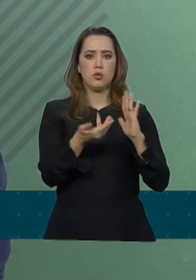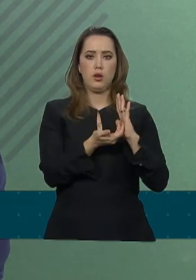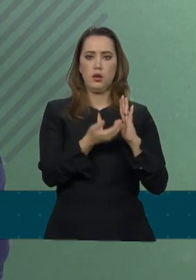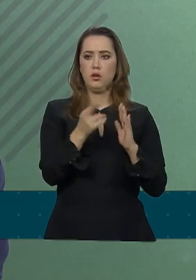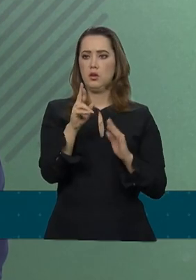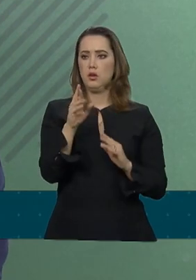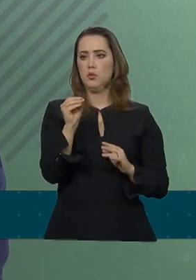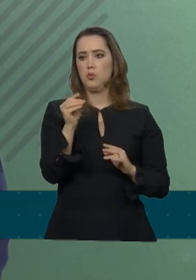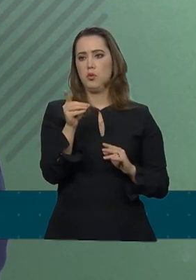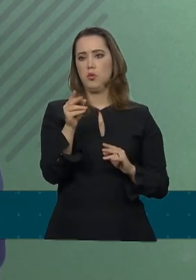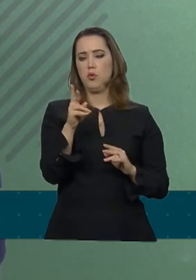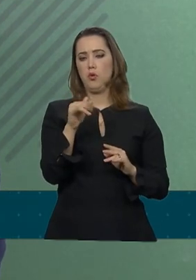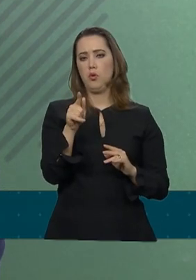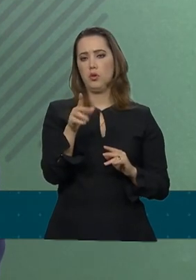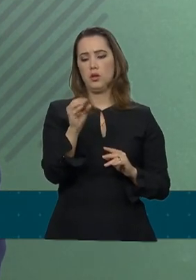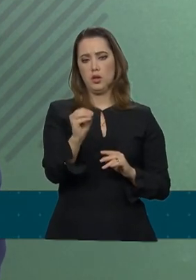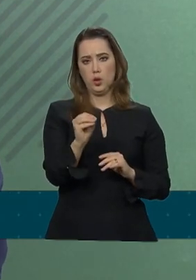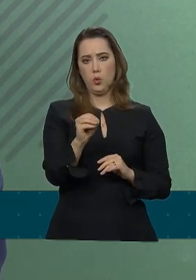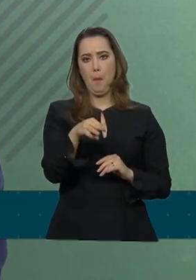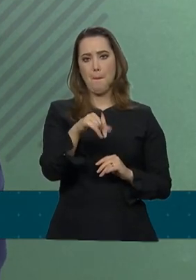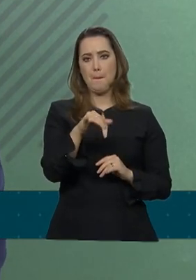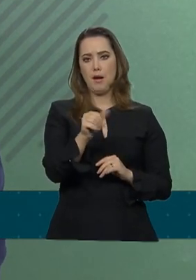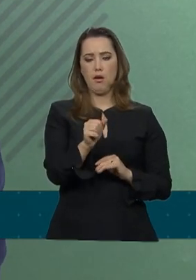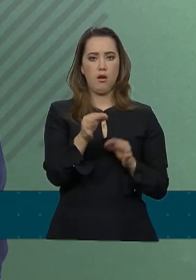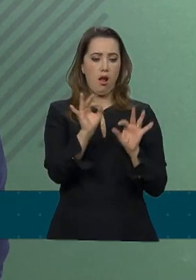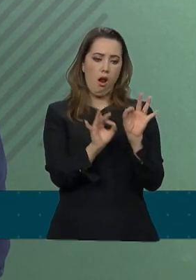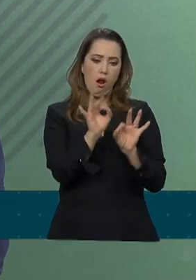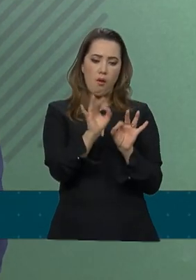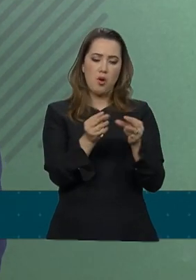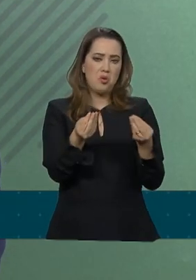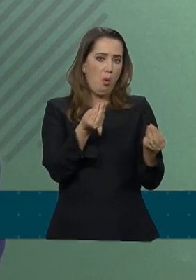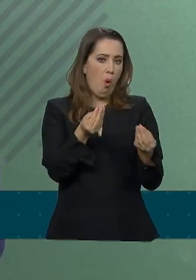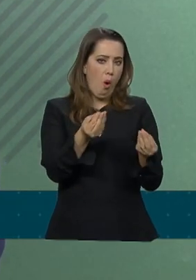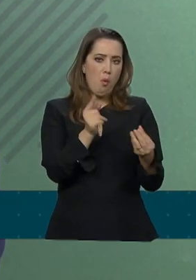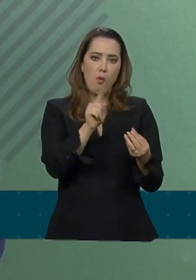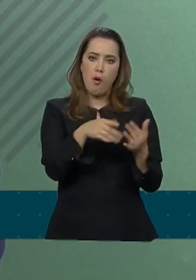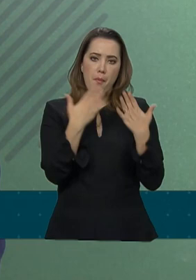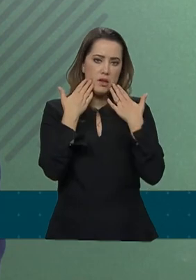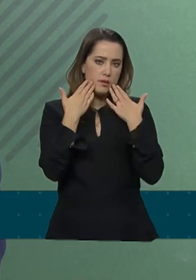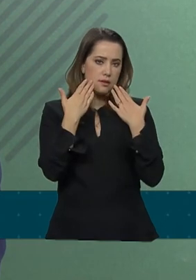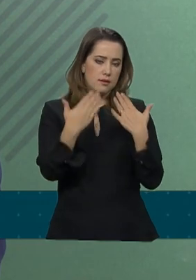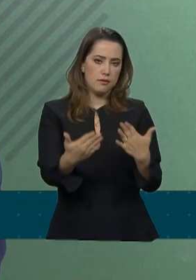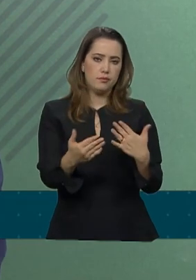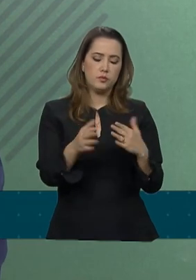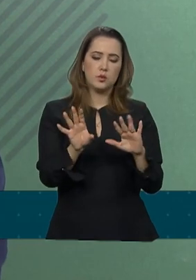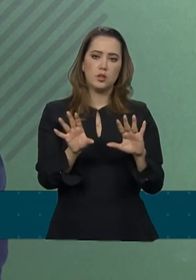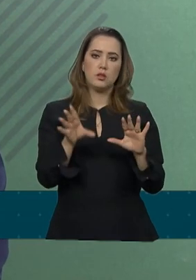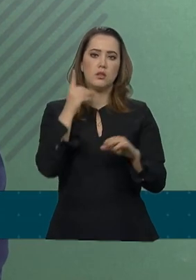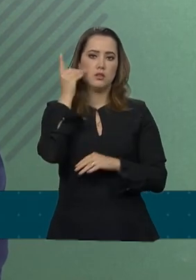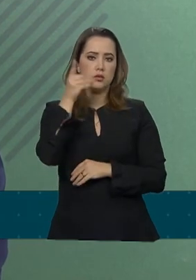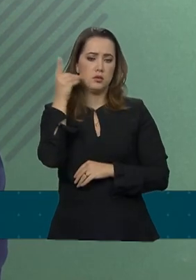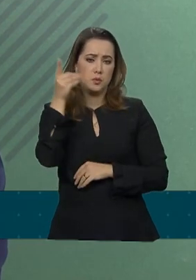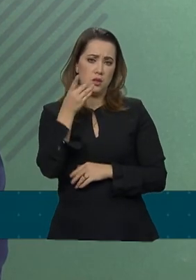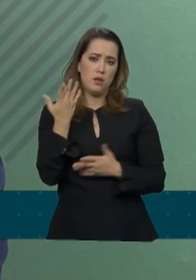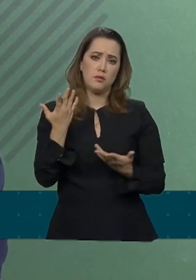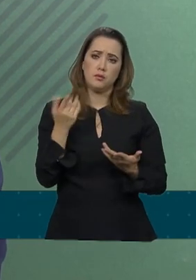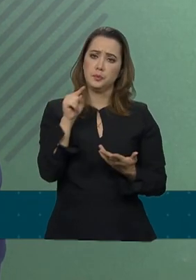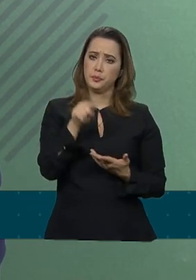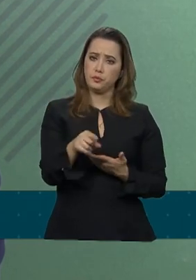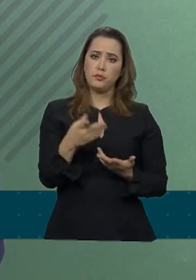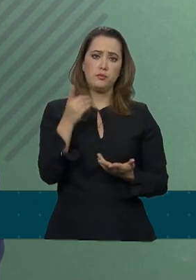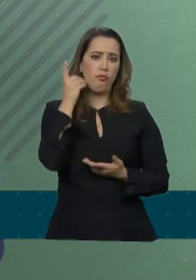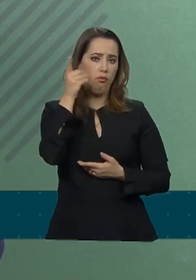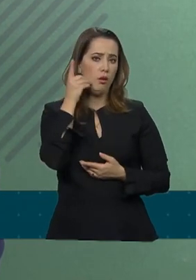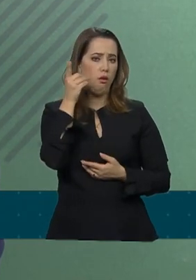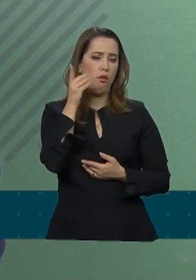Então, a formulação, a maneira como isso vai ser apresentado aos congressistas, em particular, nesse caso, aos